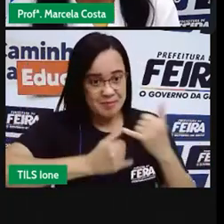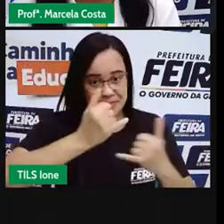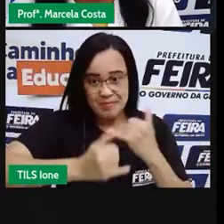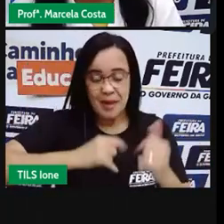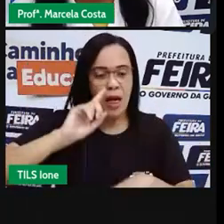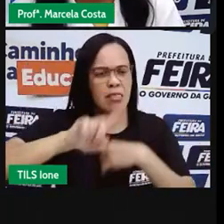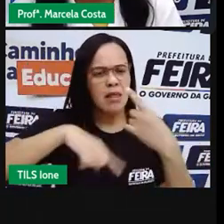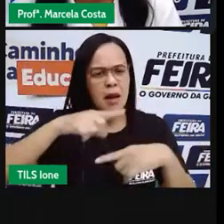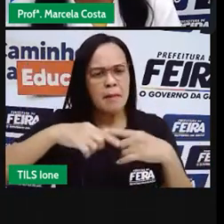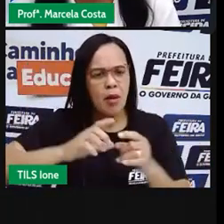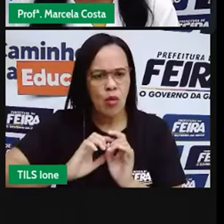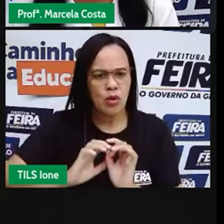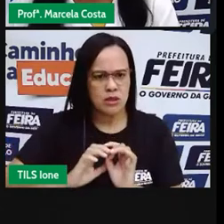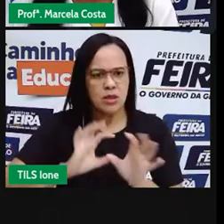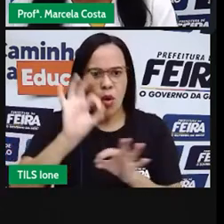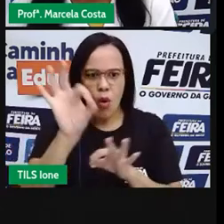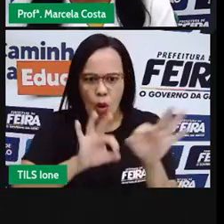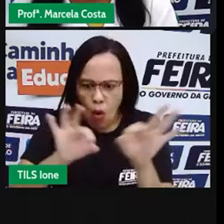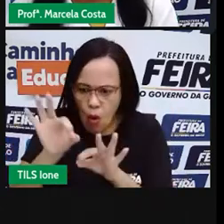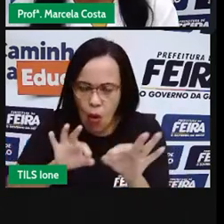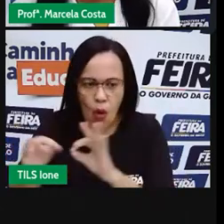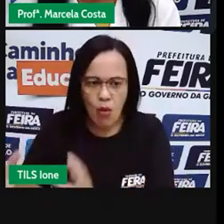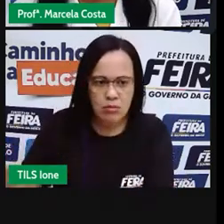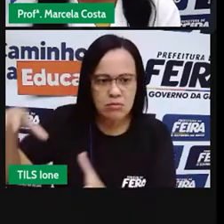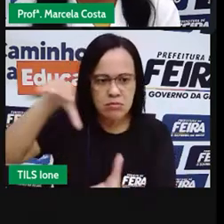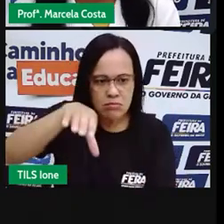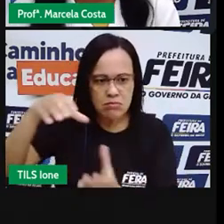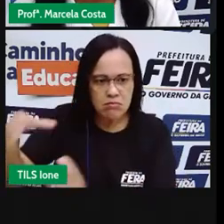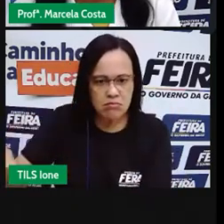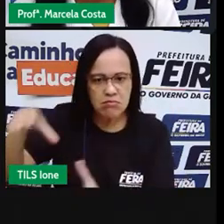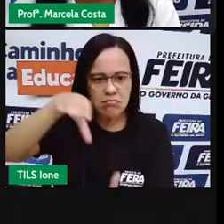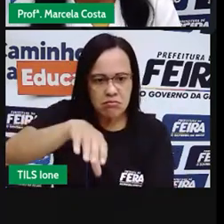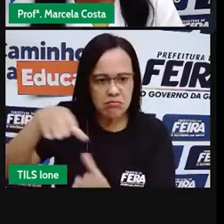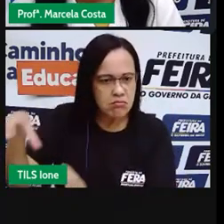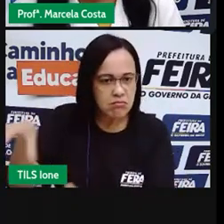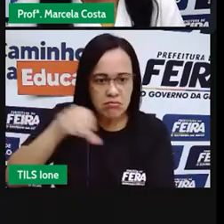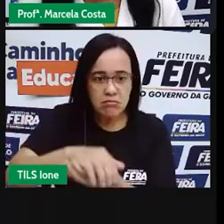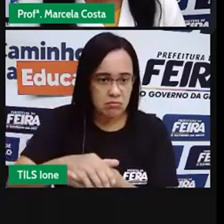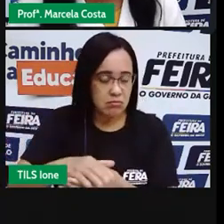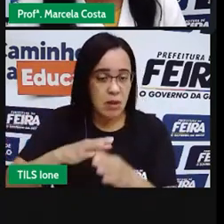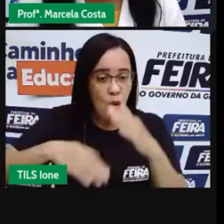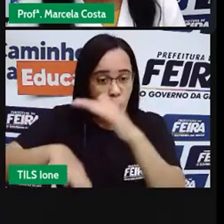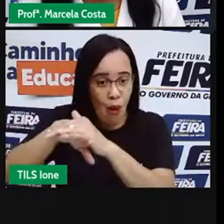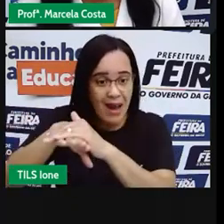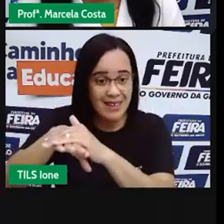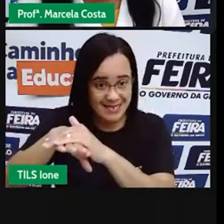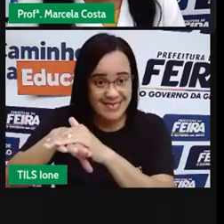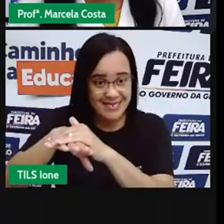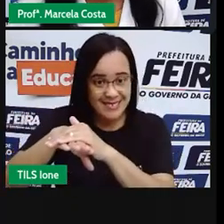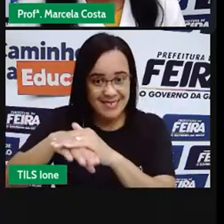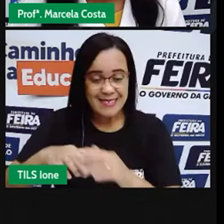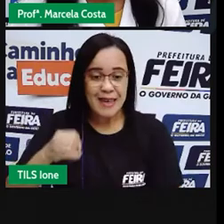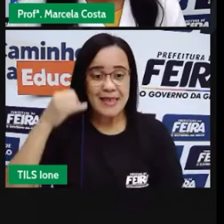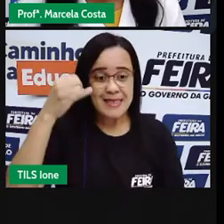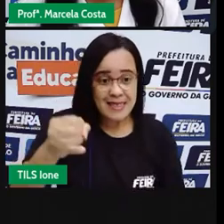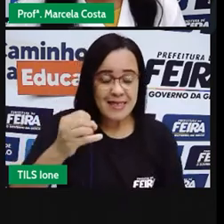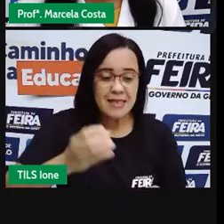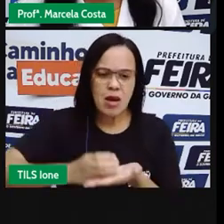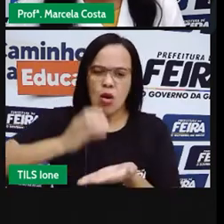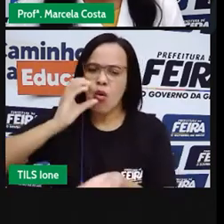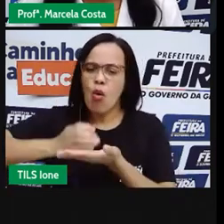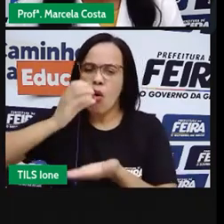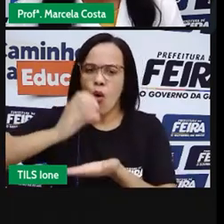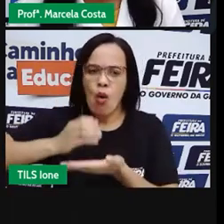deixa espalhado pela casa porque alguém pode vir, escorregar. Se usou um roco no prazo,